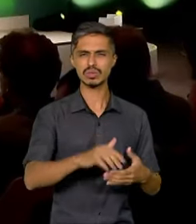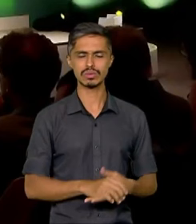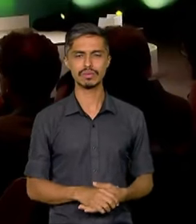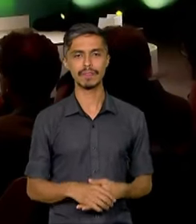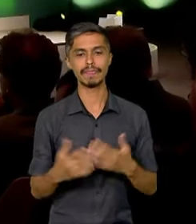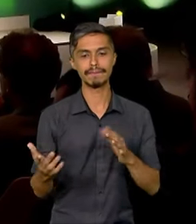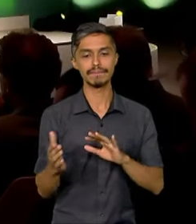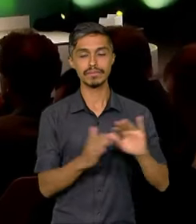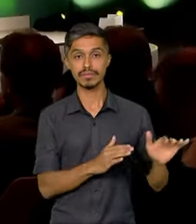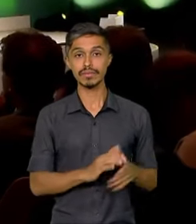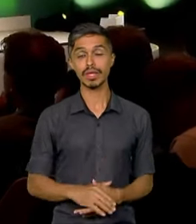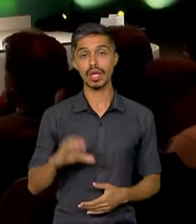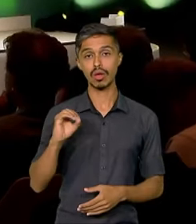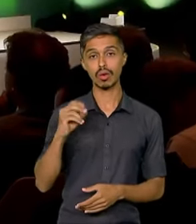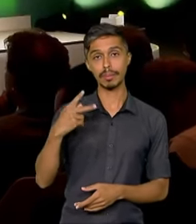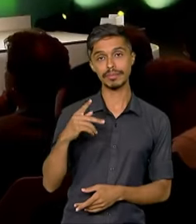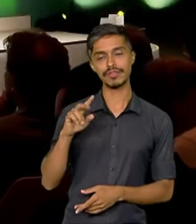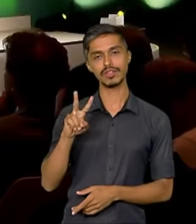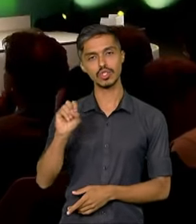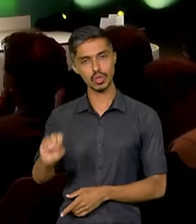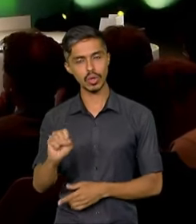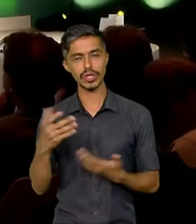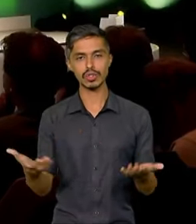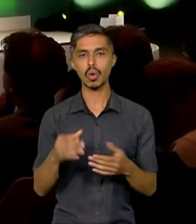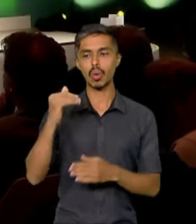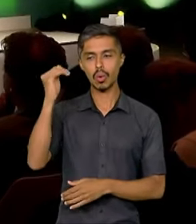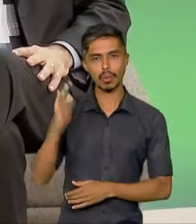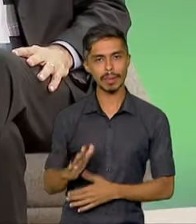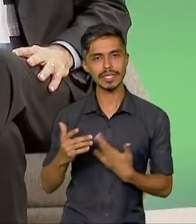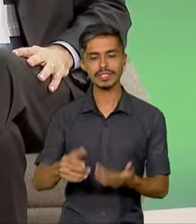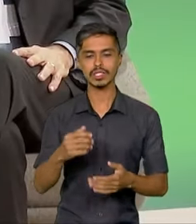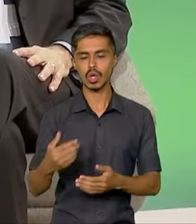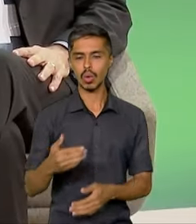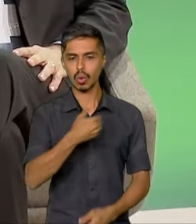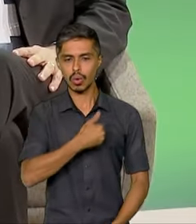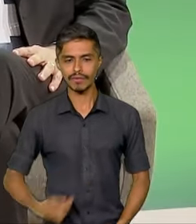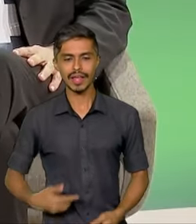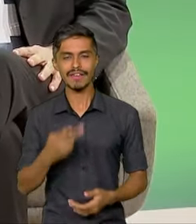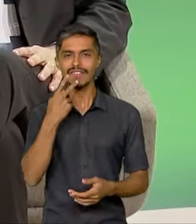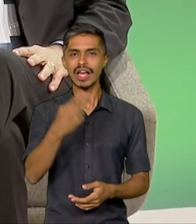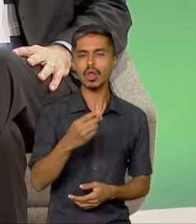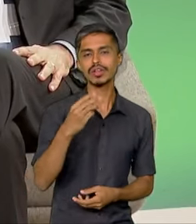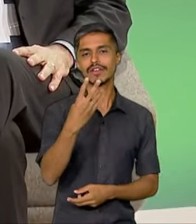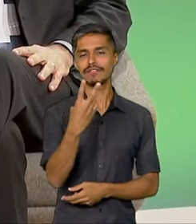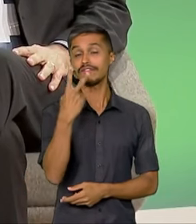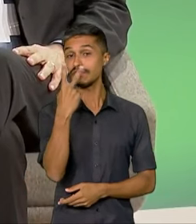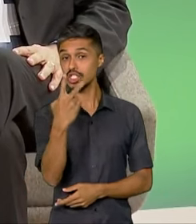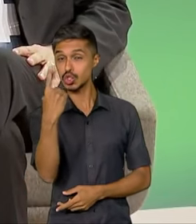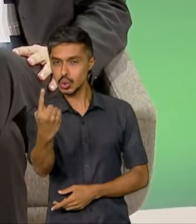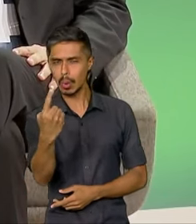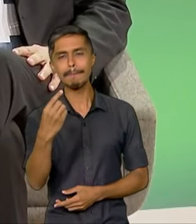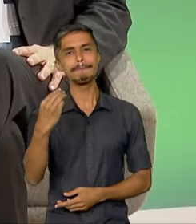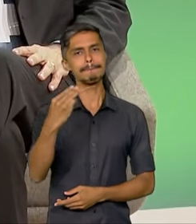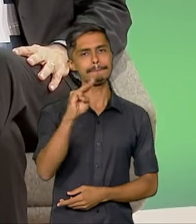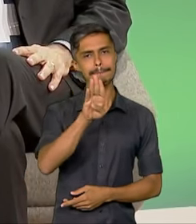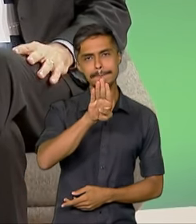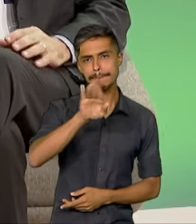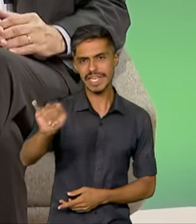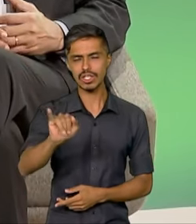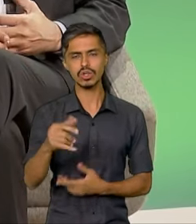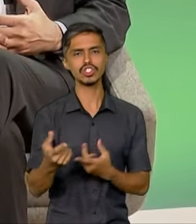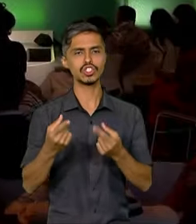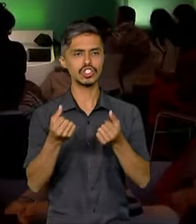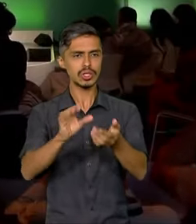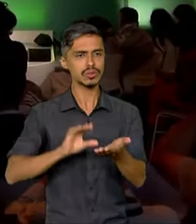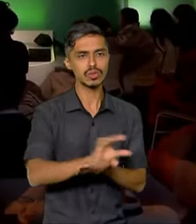COP28, o governo brasileiro anunciou investimentos de quase R$ 21 bilhões em áreas de desenvolvimento da economia